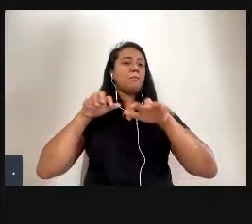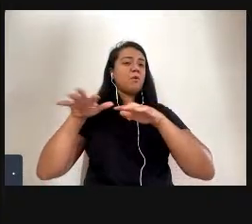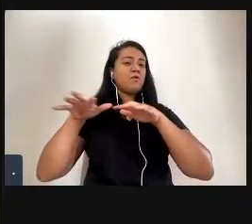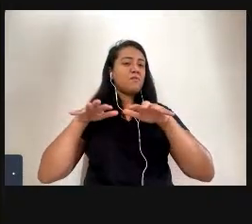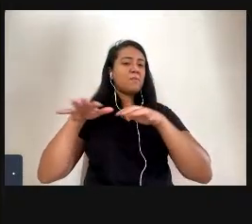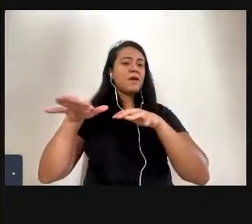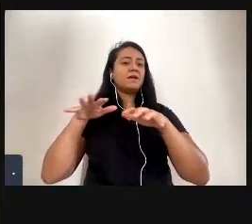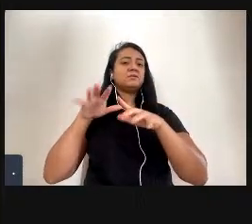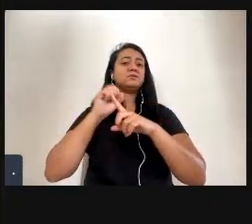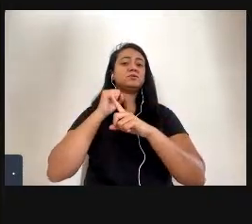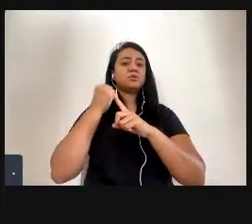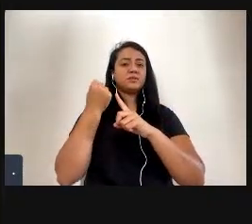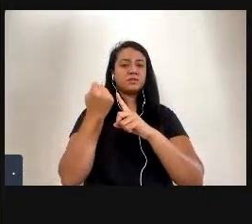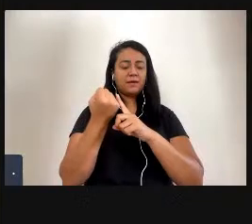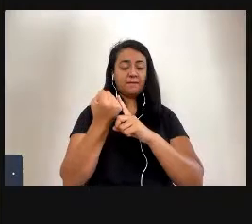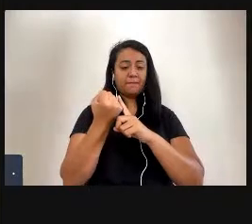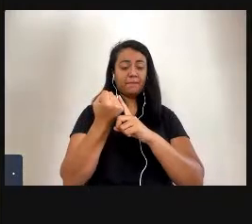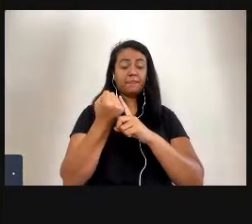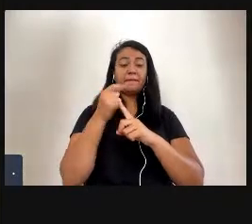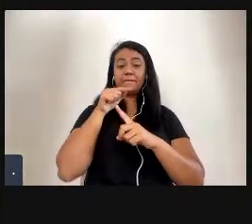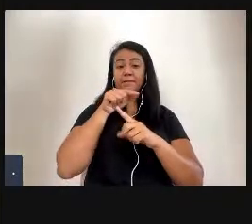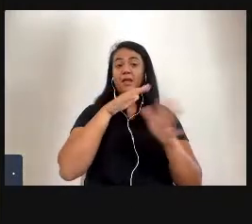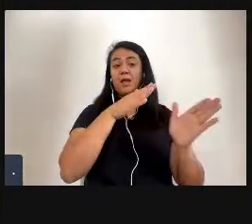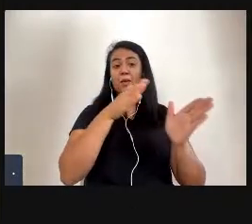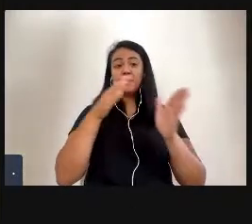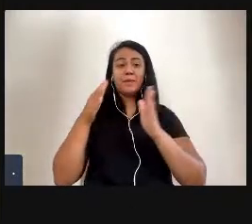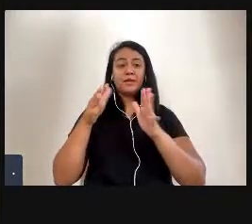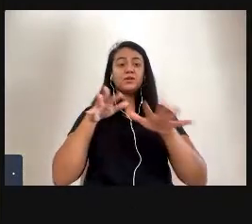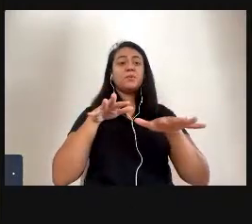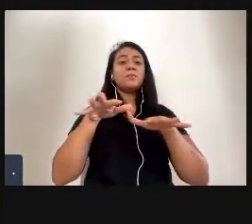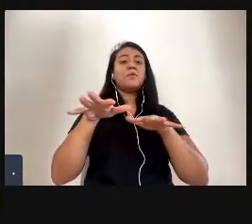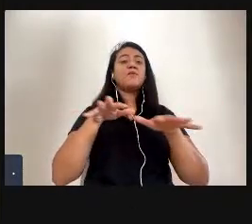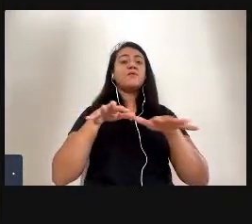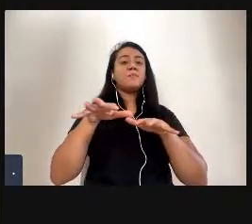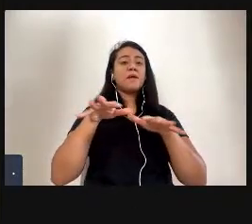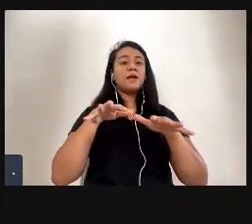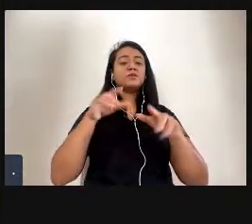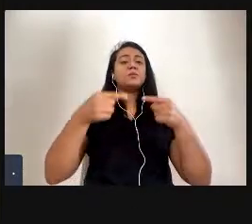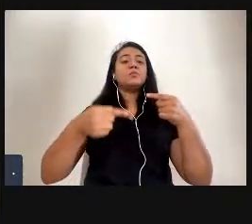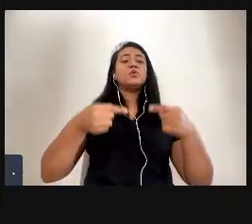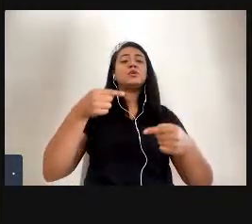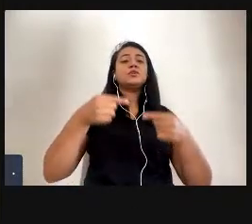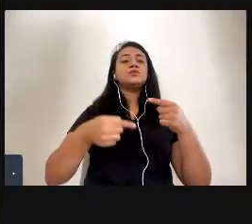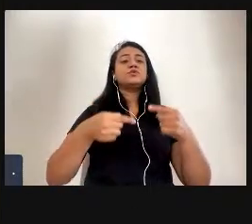O momento político atual, juntamente com as crises que fazem parte do cotidiano